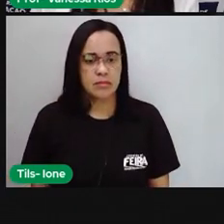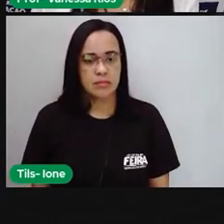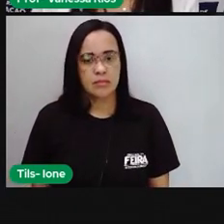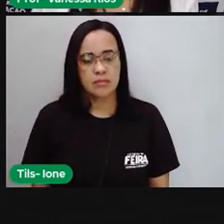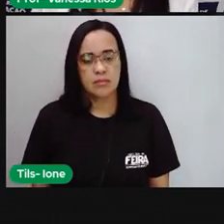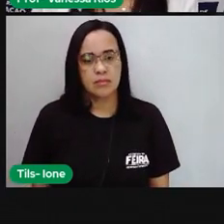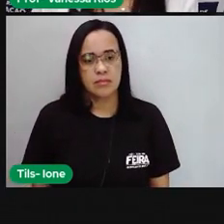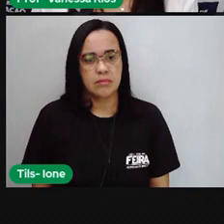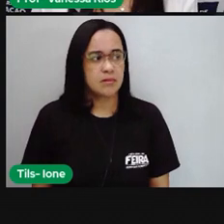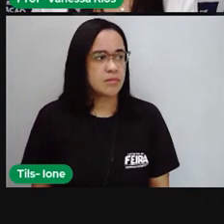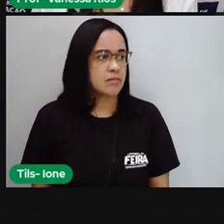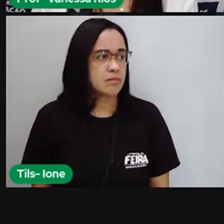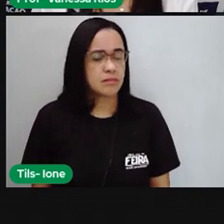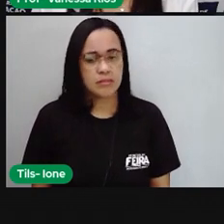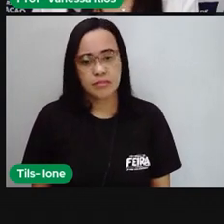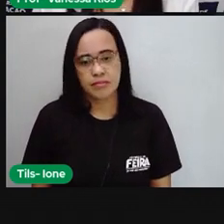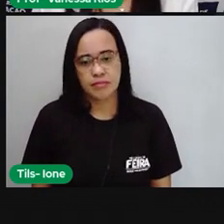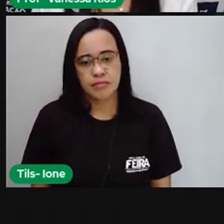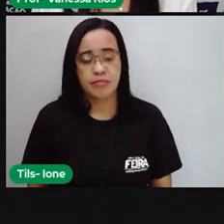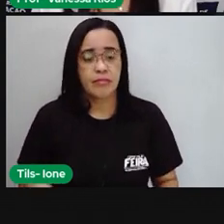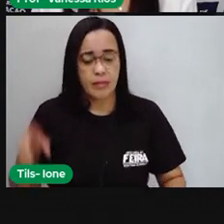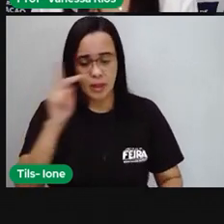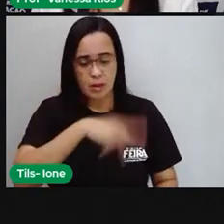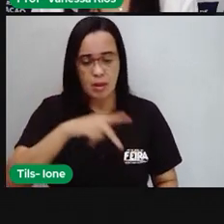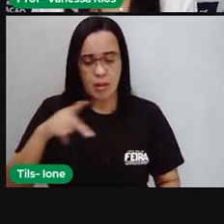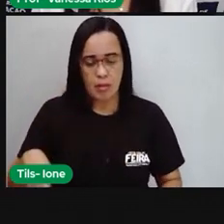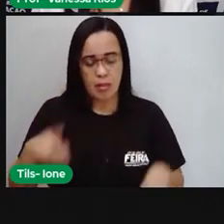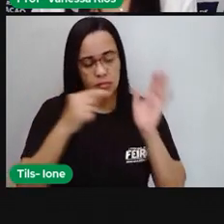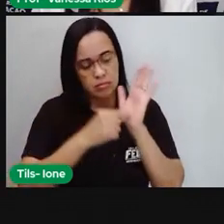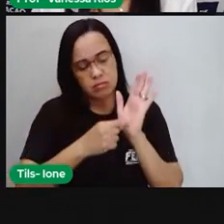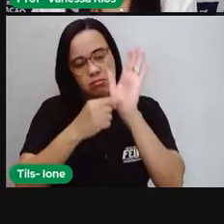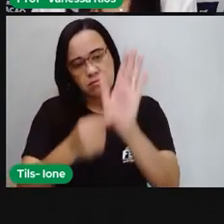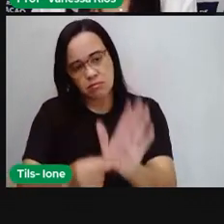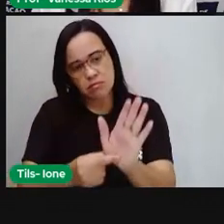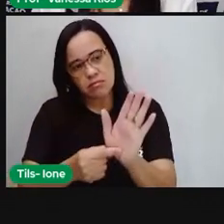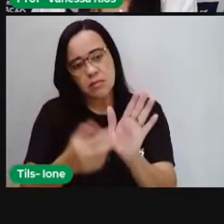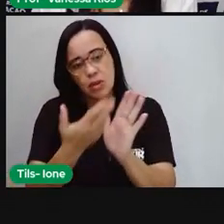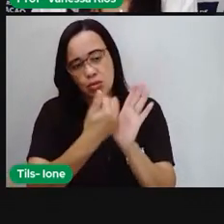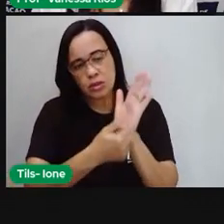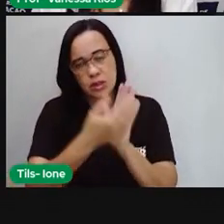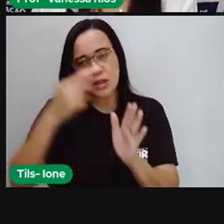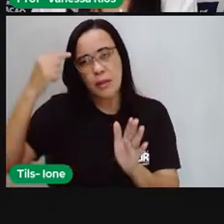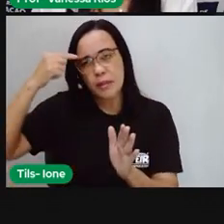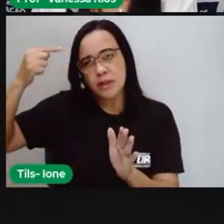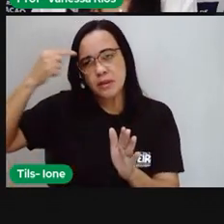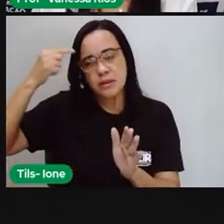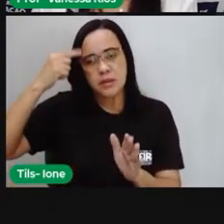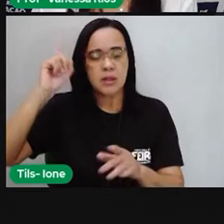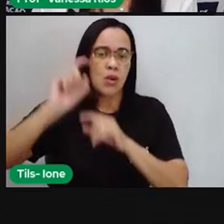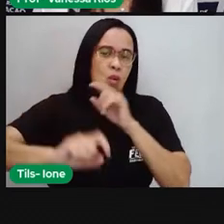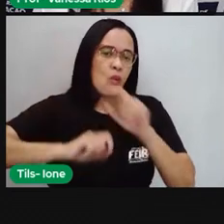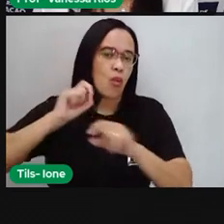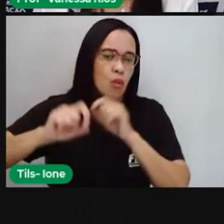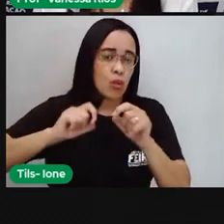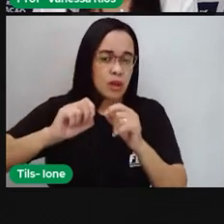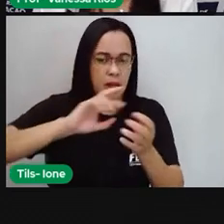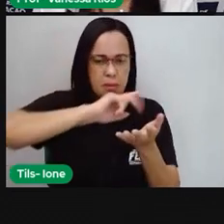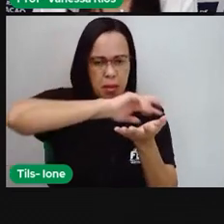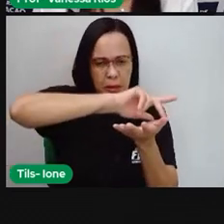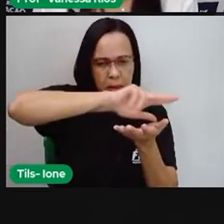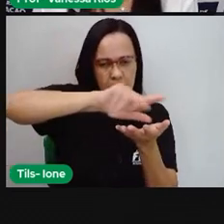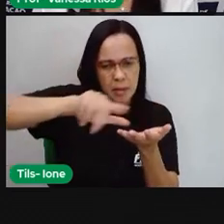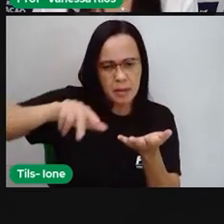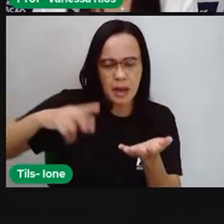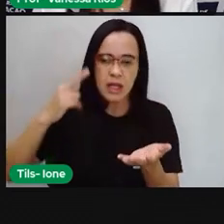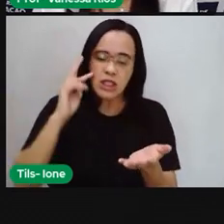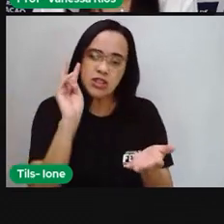E aí a Pró colocou essa imagem para a gente pensar, né? Na diversidade enquanto algo presente em nosso país,